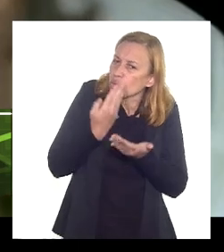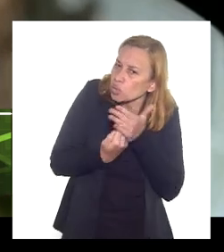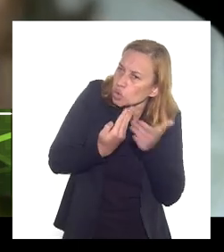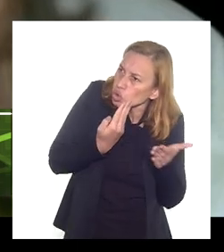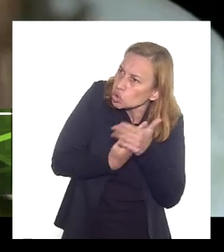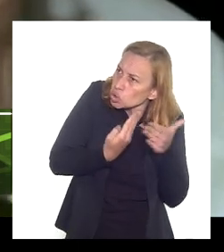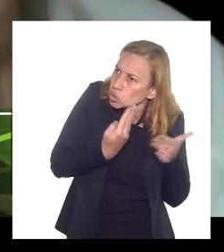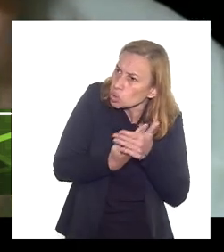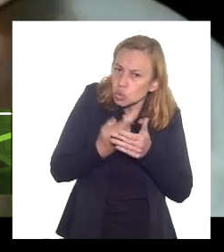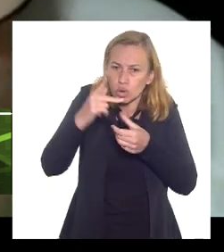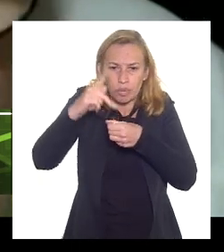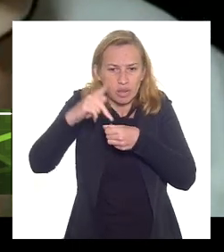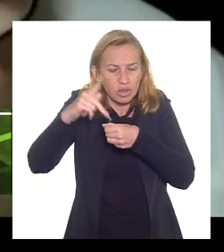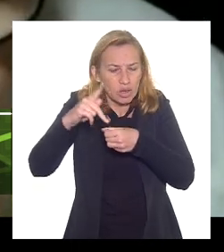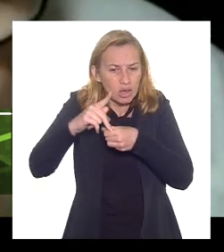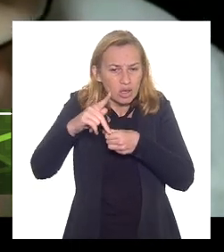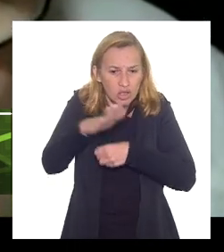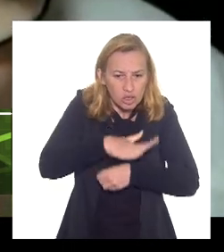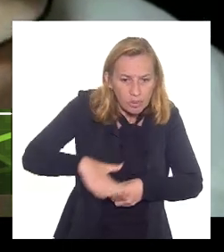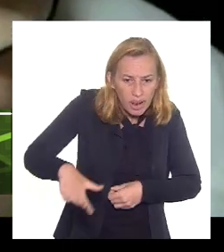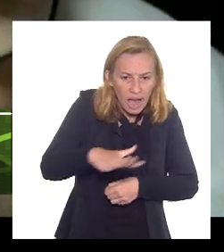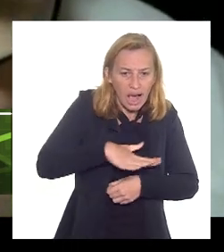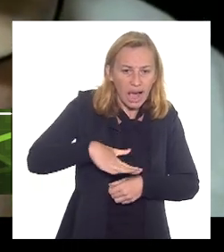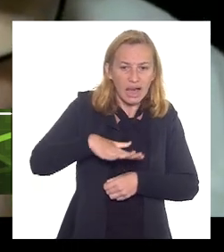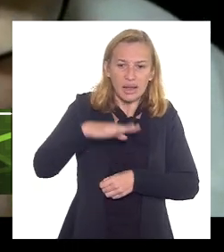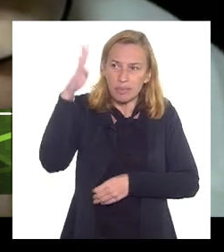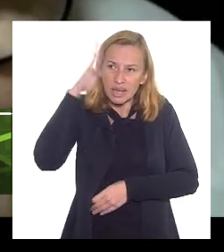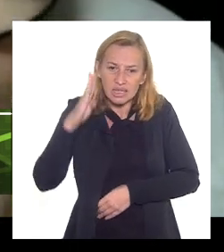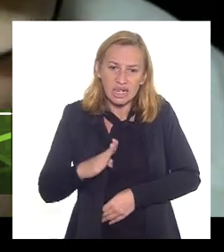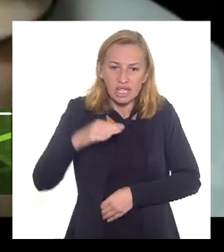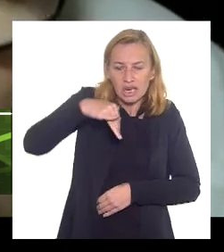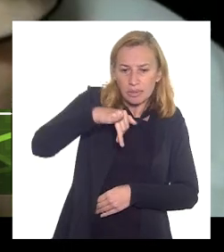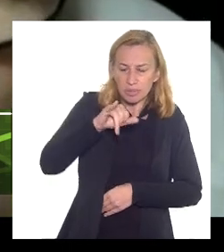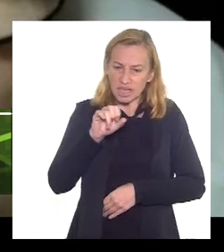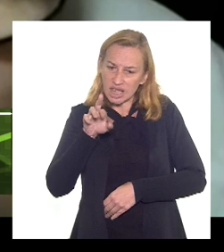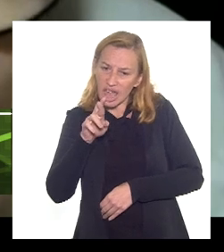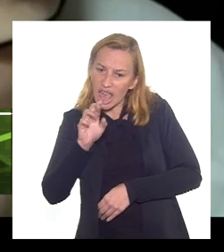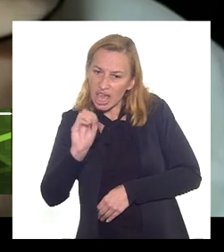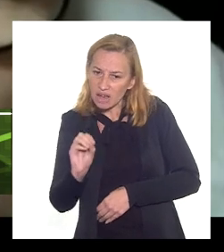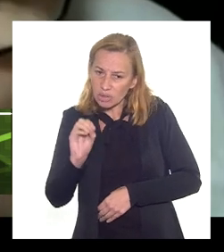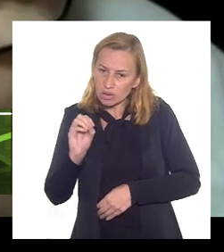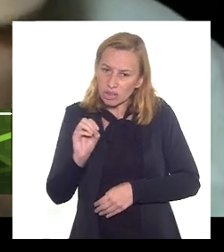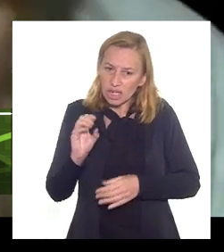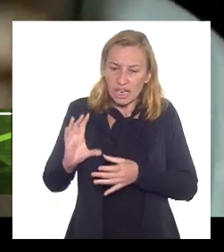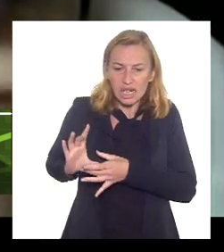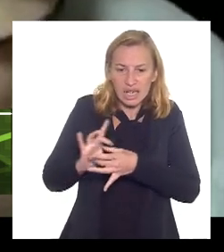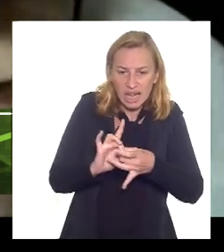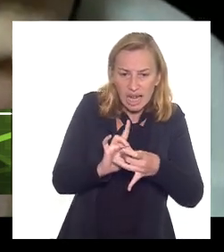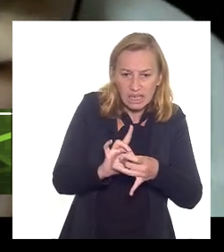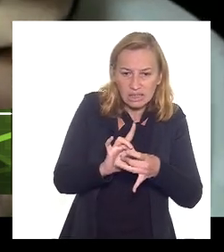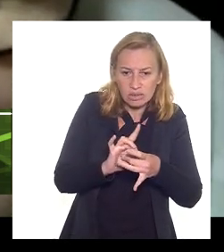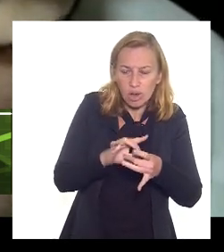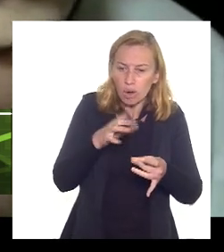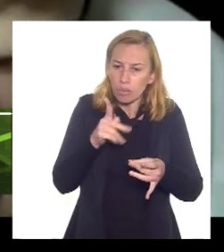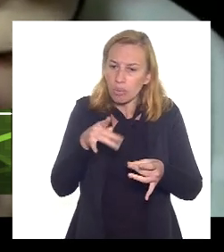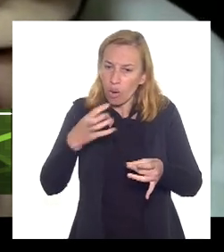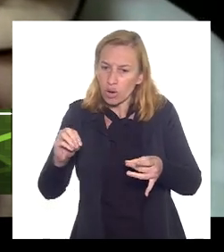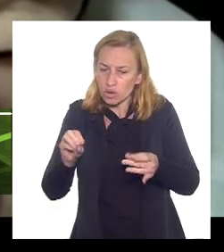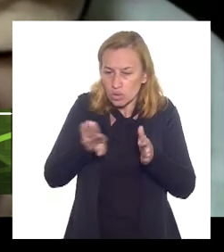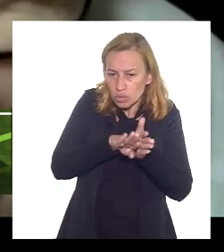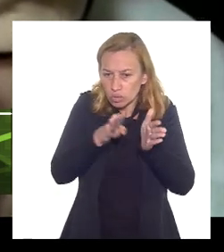Petrobras sobre a reserva brasileira de hélio ligado aos poços submarinos e como ela poderia ser